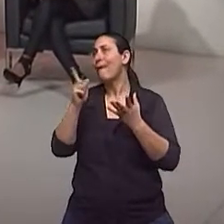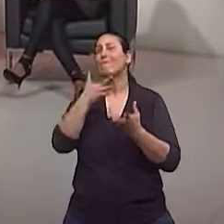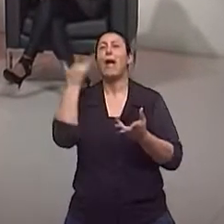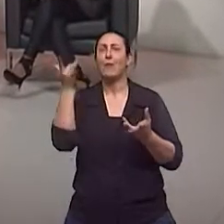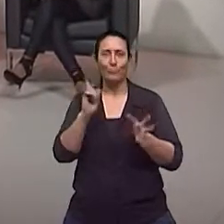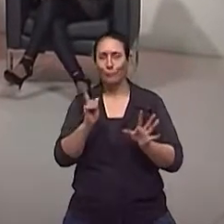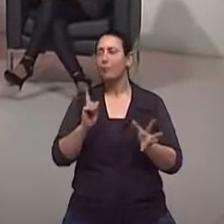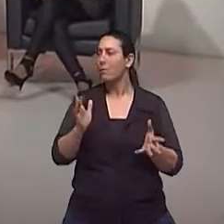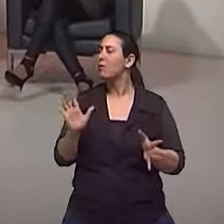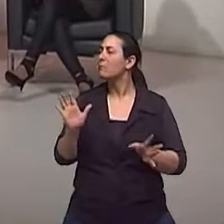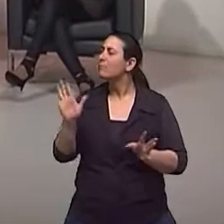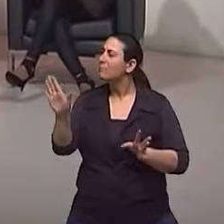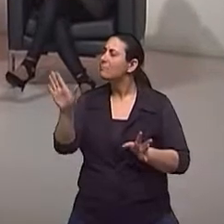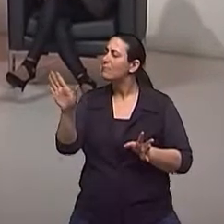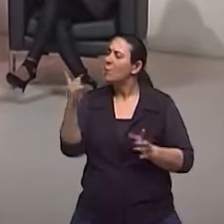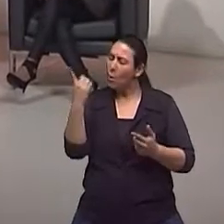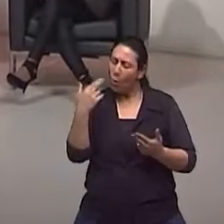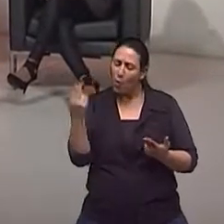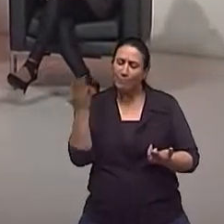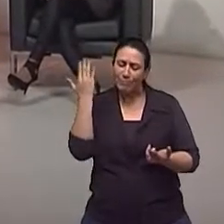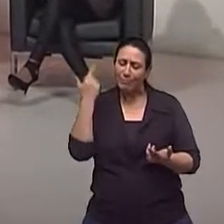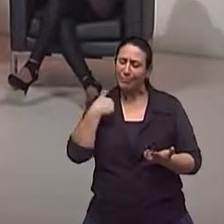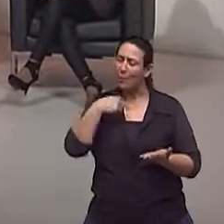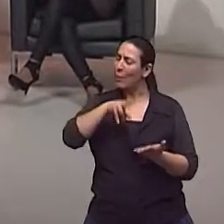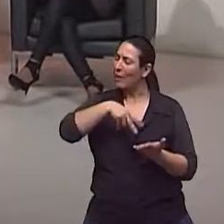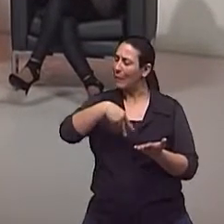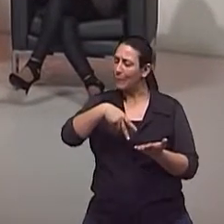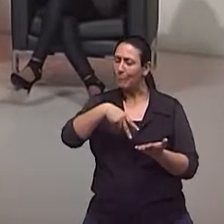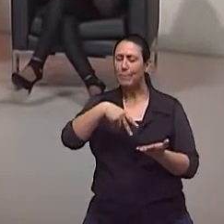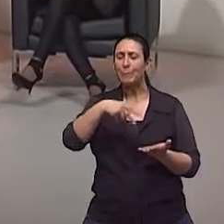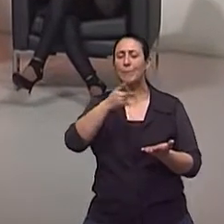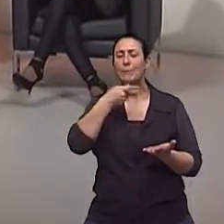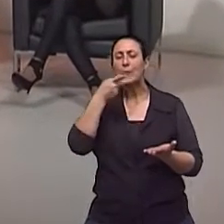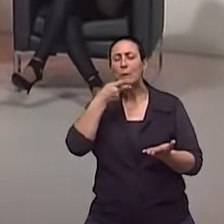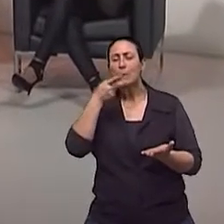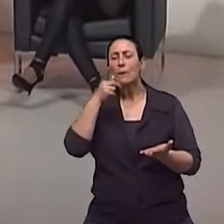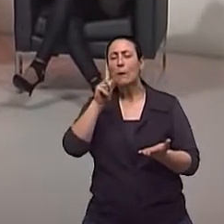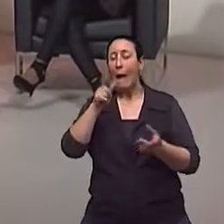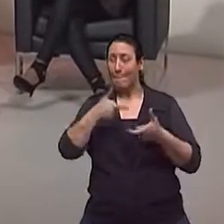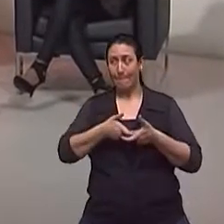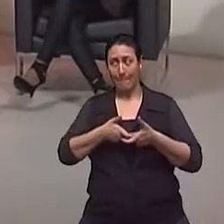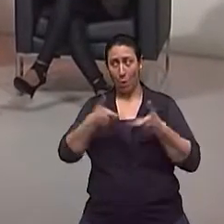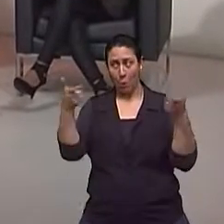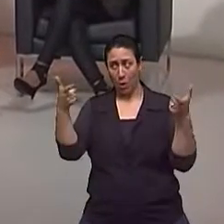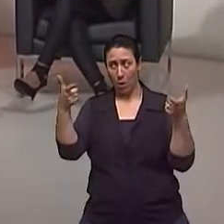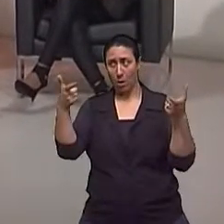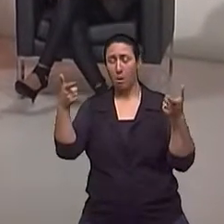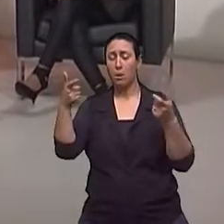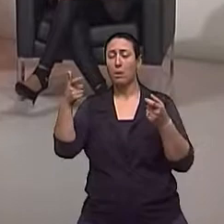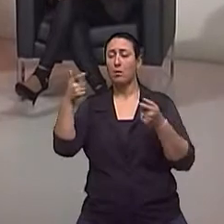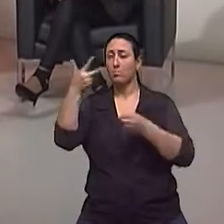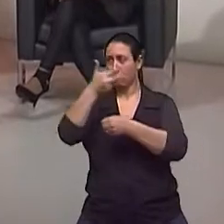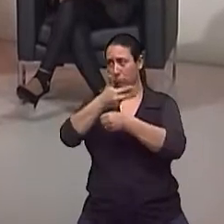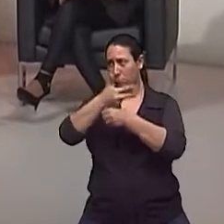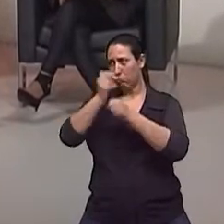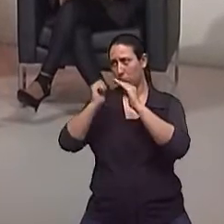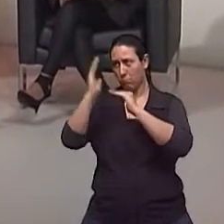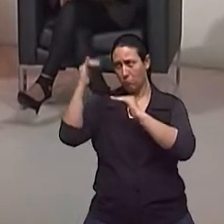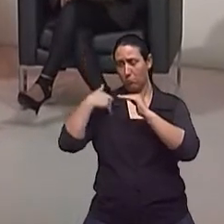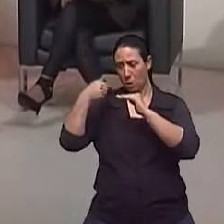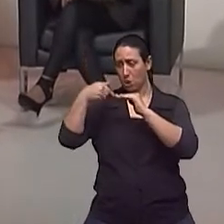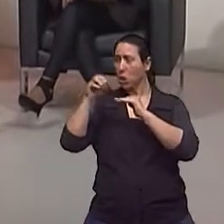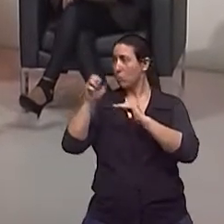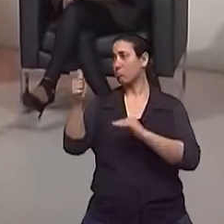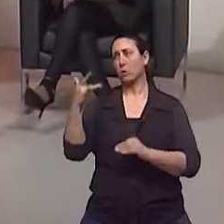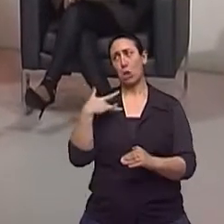pegar uma questão que eu já andei lendo esses dias, de que a maioria dos idosos de 70 anos ou mais são sadios.